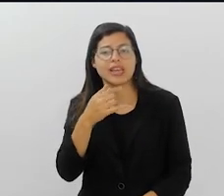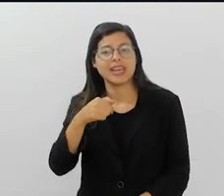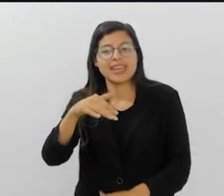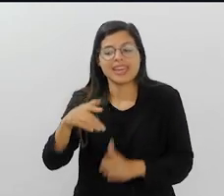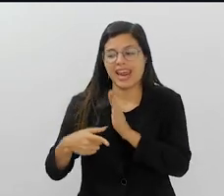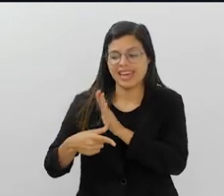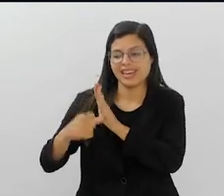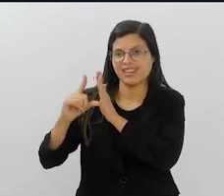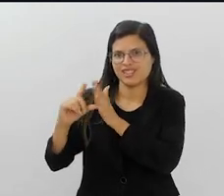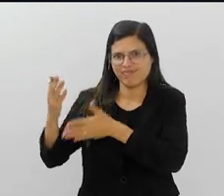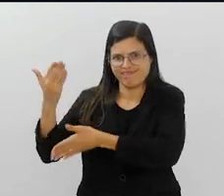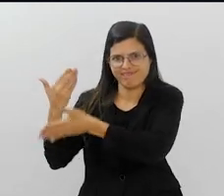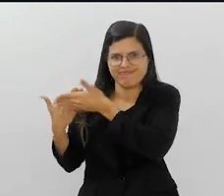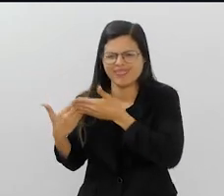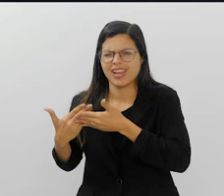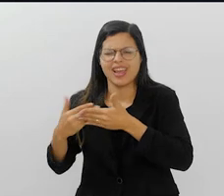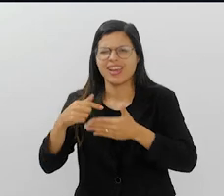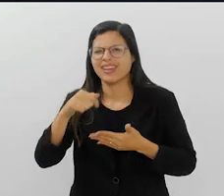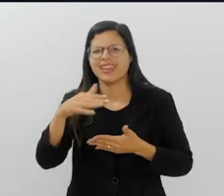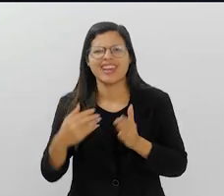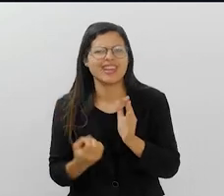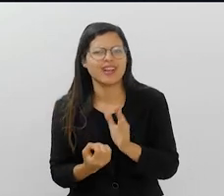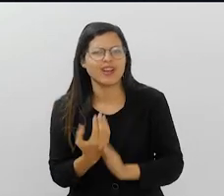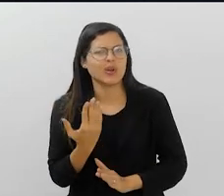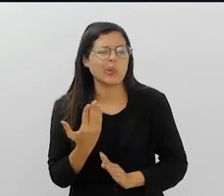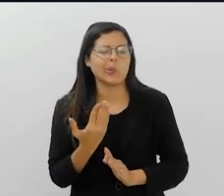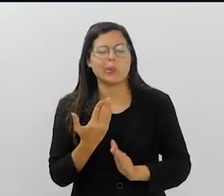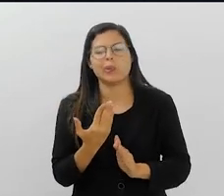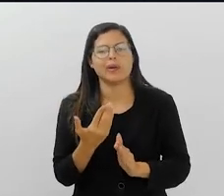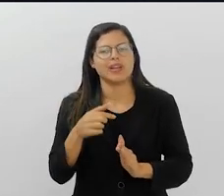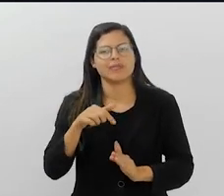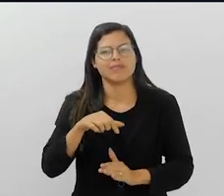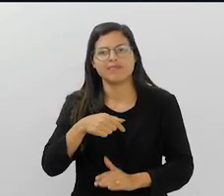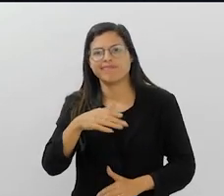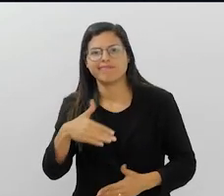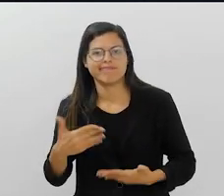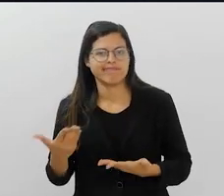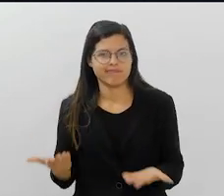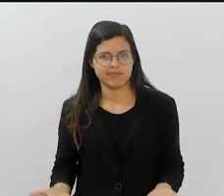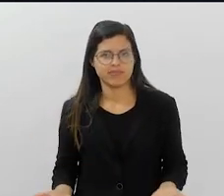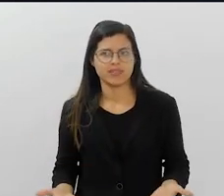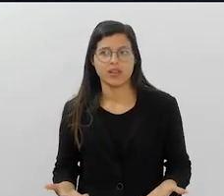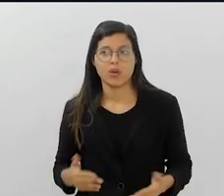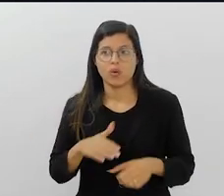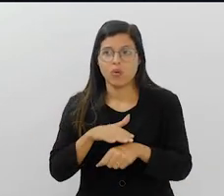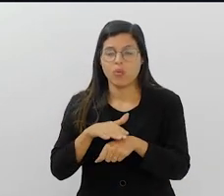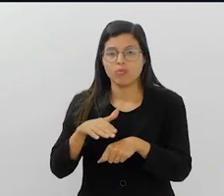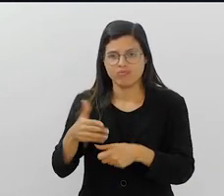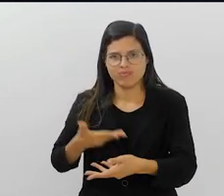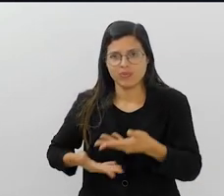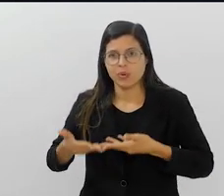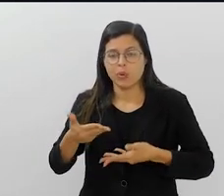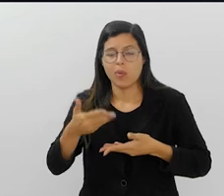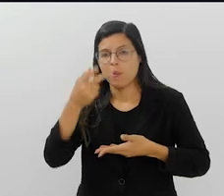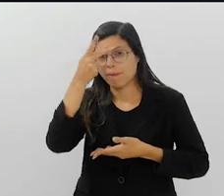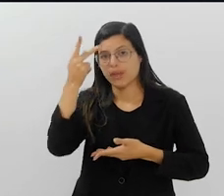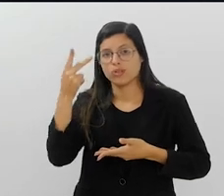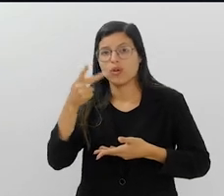fazer é conhecer quem foram os seus antecessores. Sem dúvida. Quem criou isso? Quem conheceu isso? Eu trabalhei com profissionais que eu perguntava